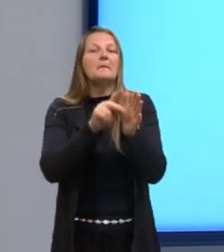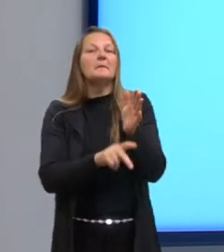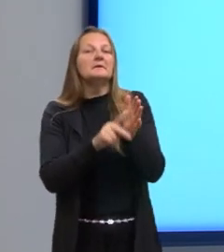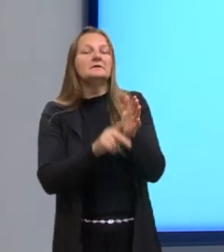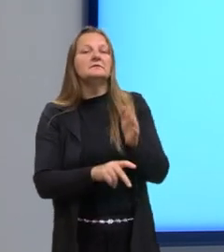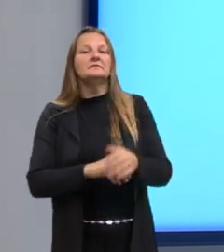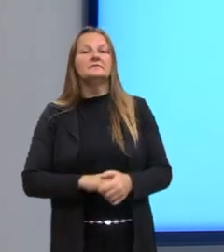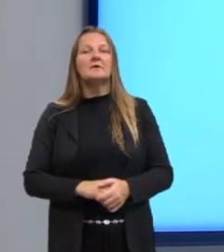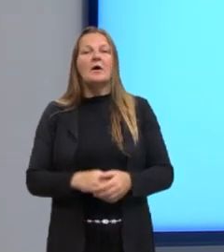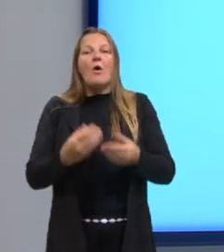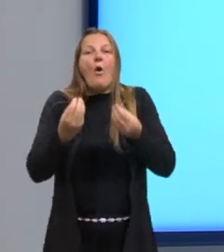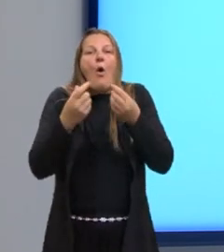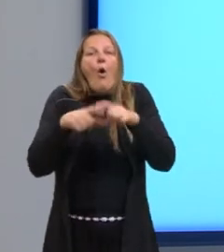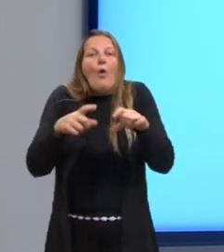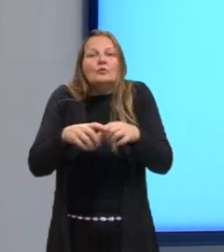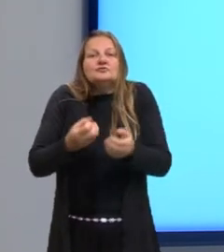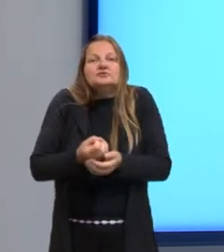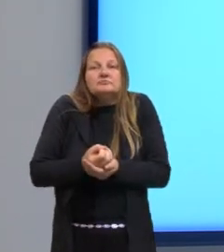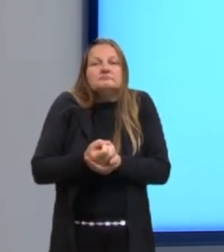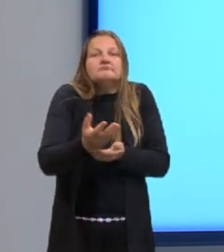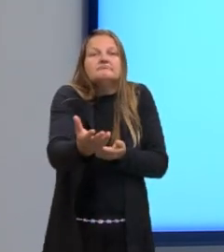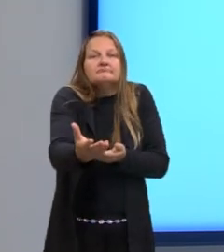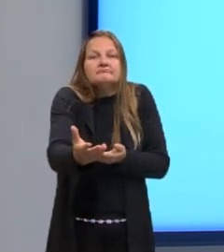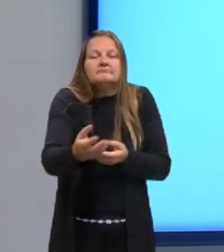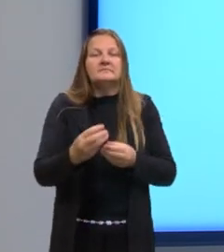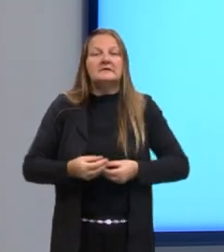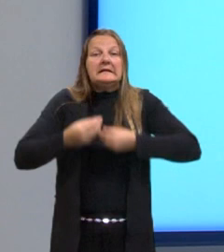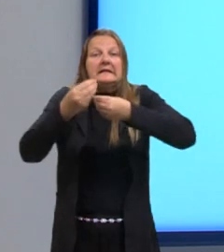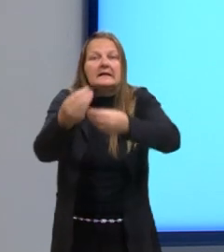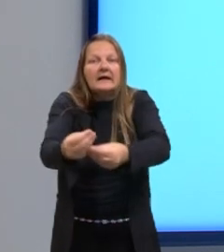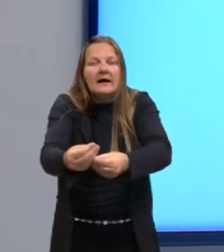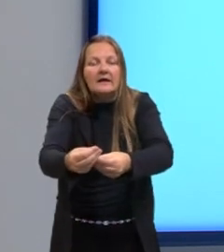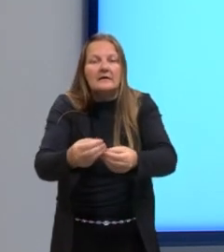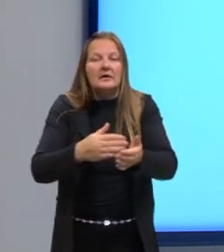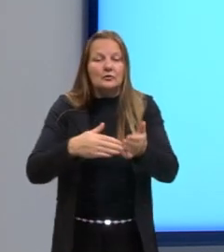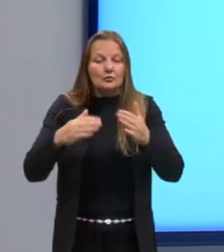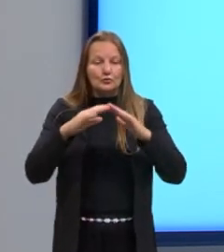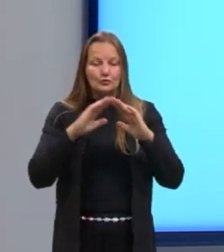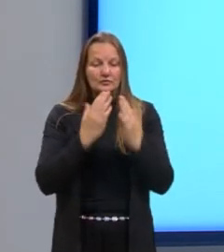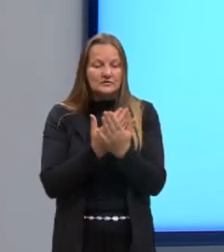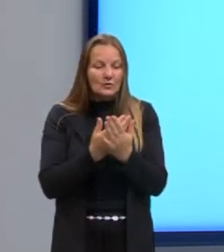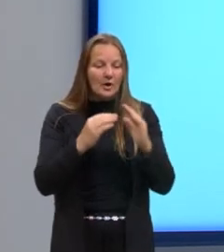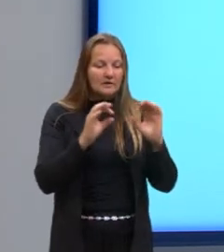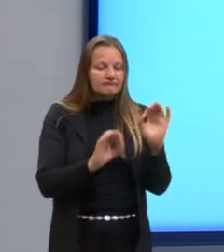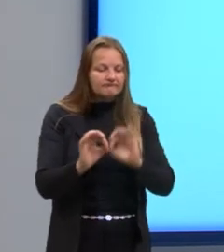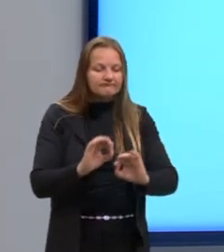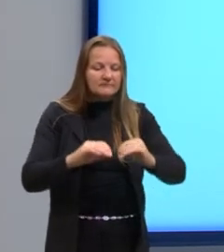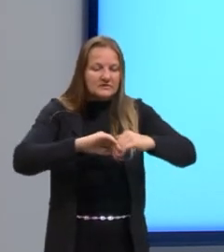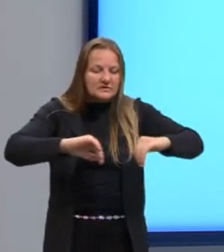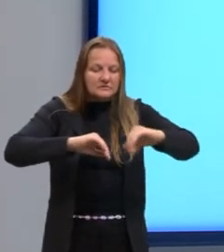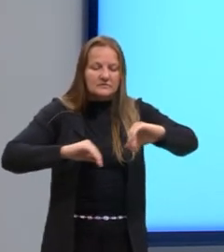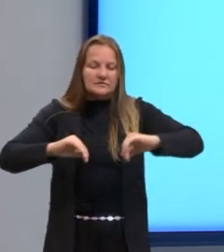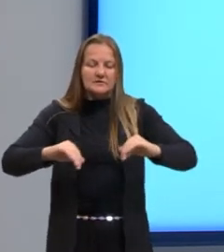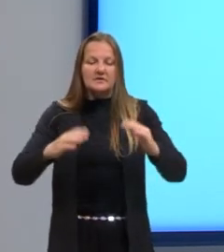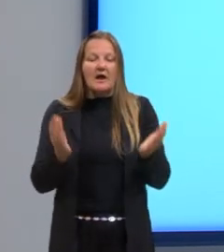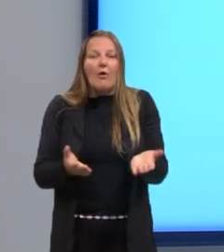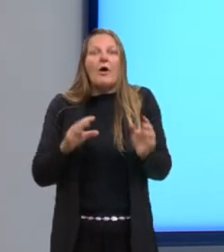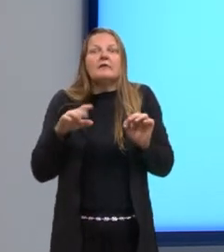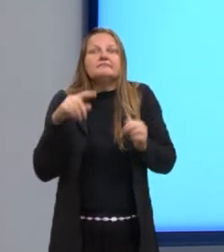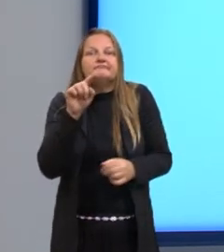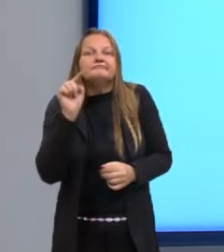Falta a destinação apropriada daquilo lá que eles fizeram tudo certinho na escola, né? Tá, e aí o que vamos fazer com aqueles resíduos? E agora?